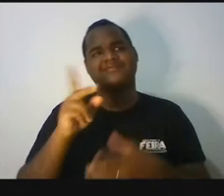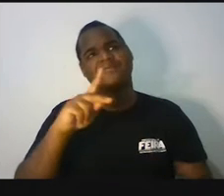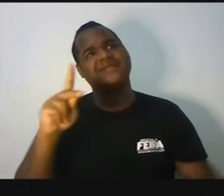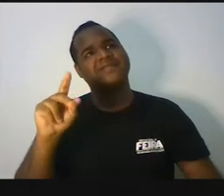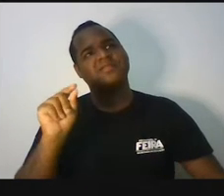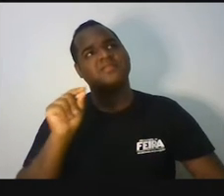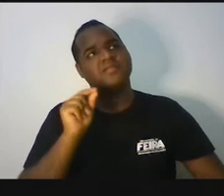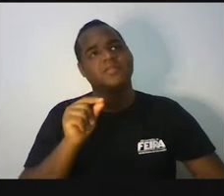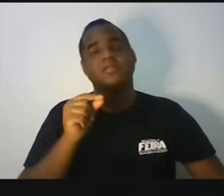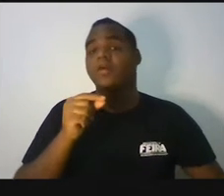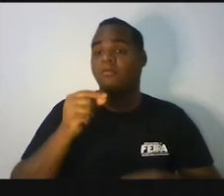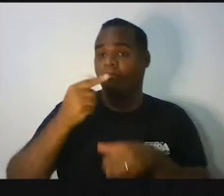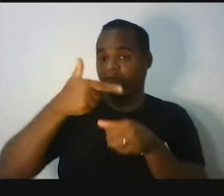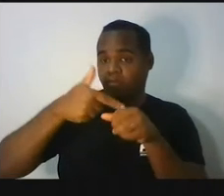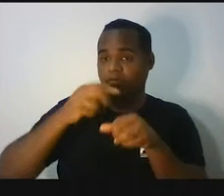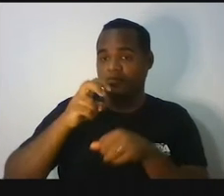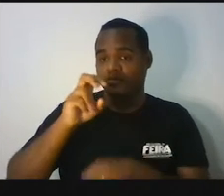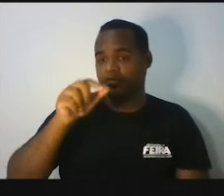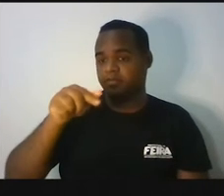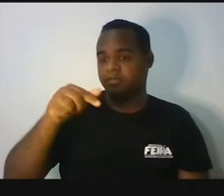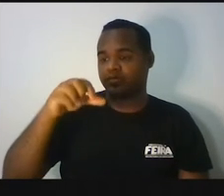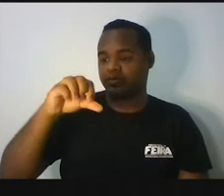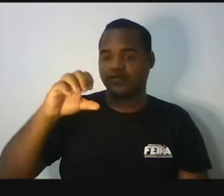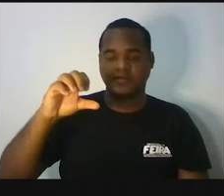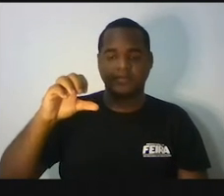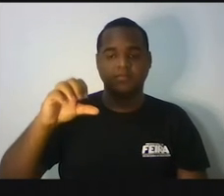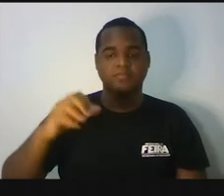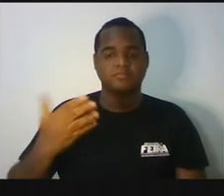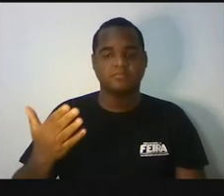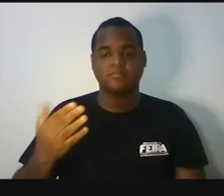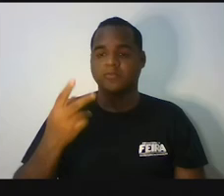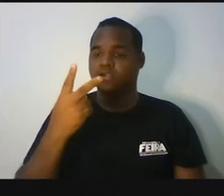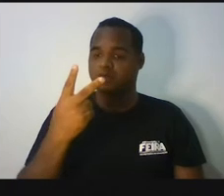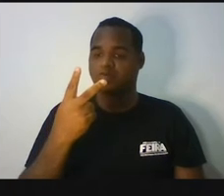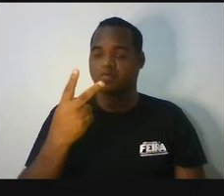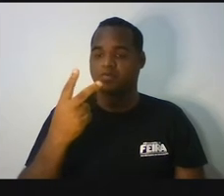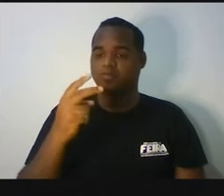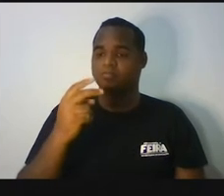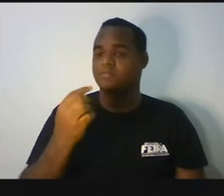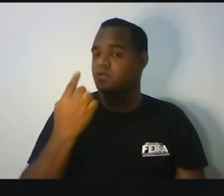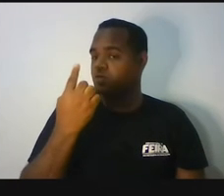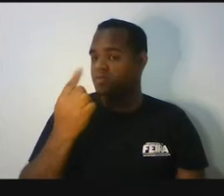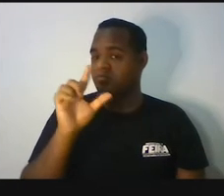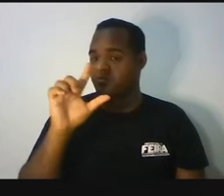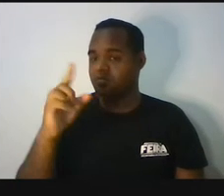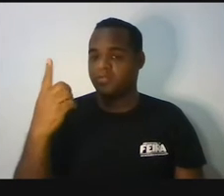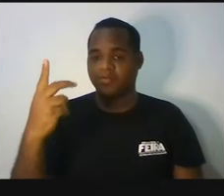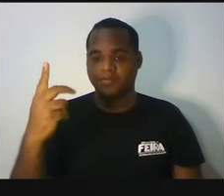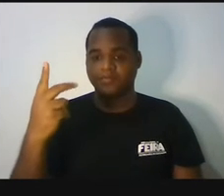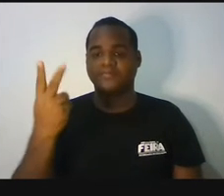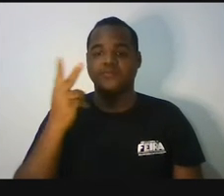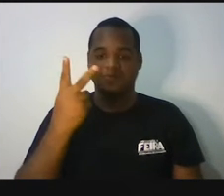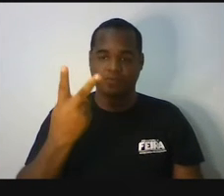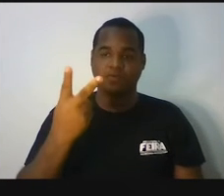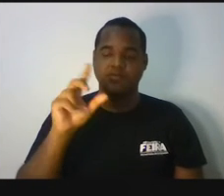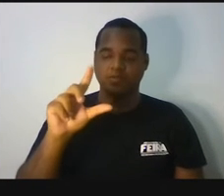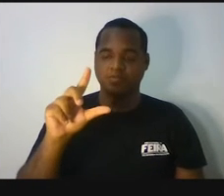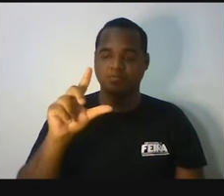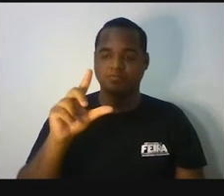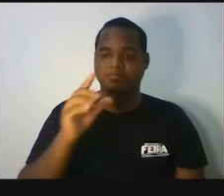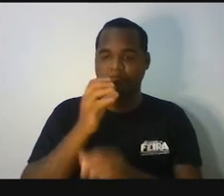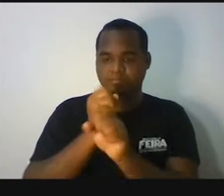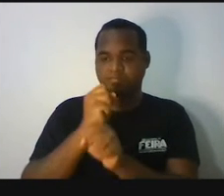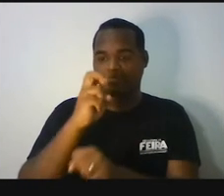se um litro é R 5,79, dois litros é um litro mais um litro, ou seja, R$ 5,79